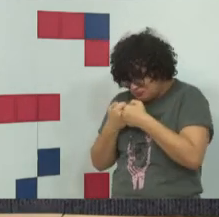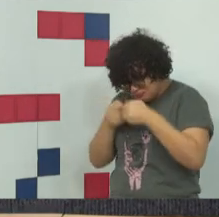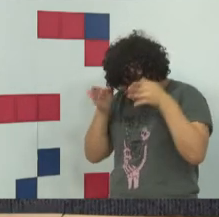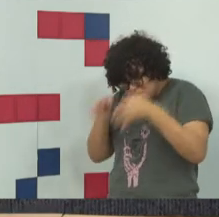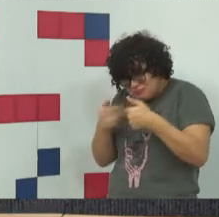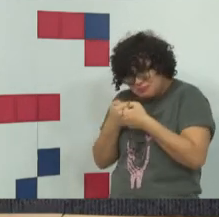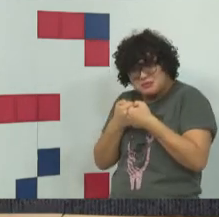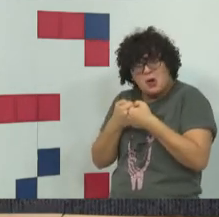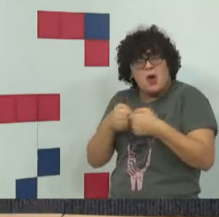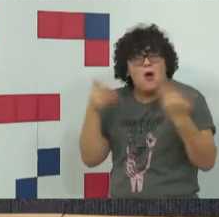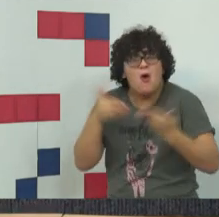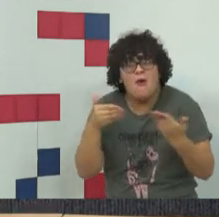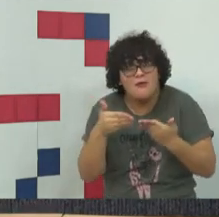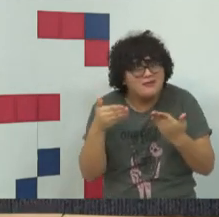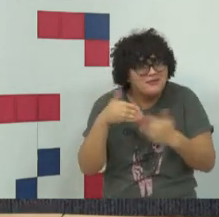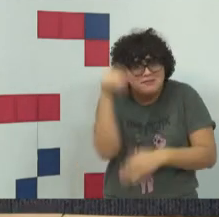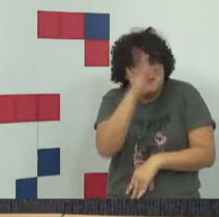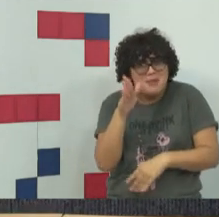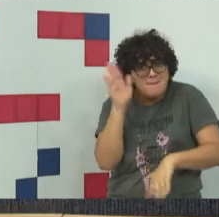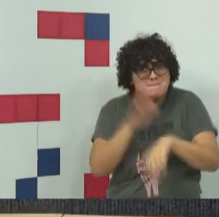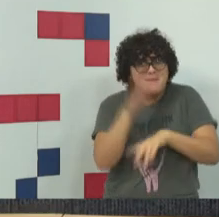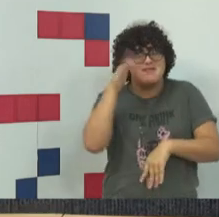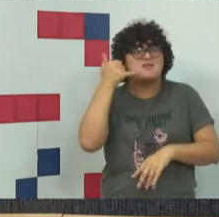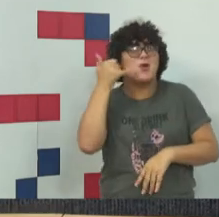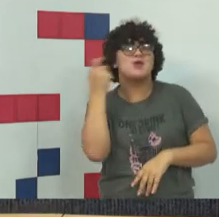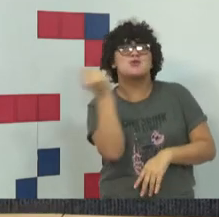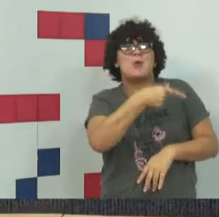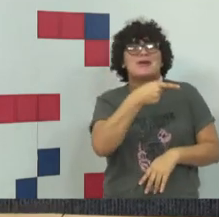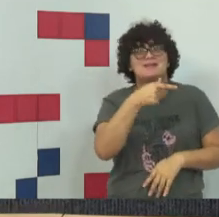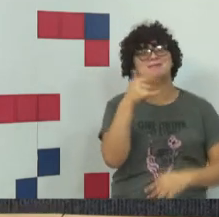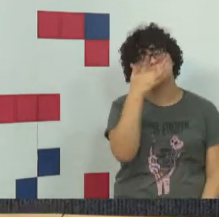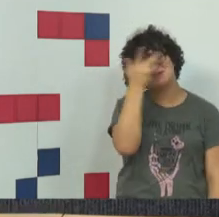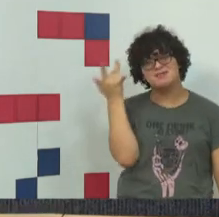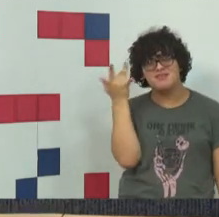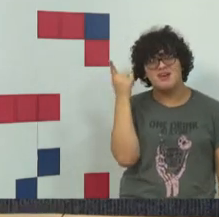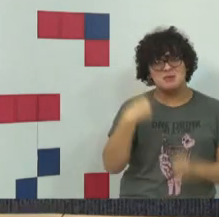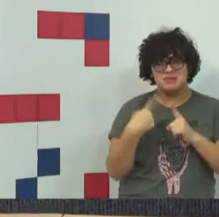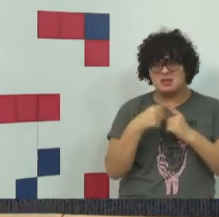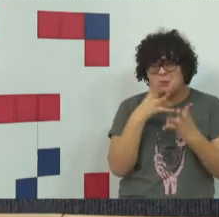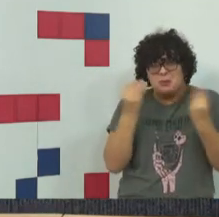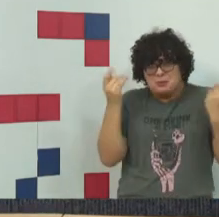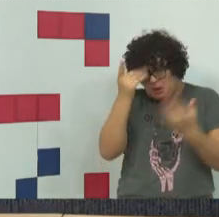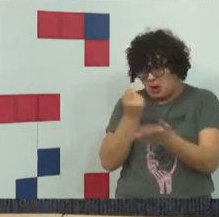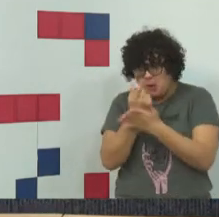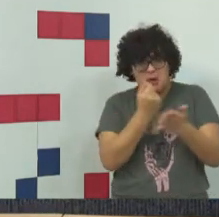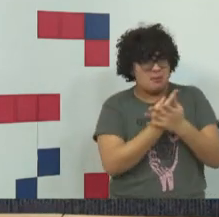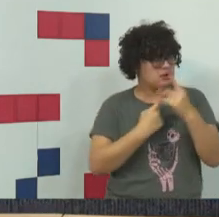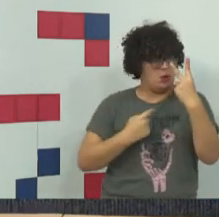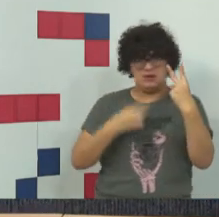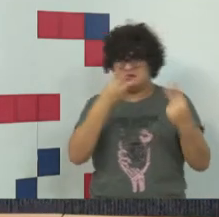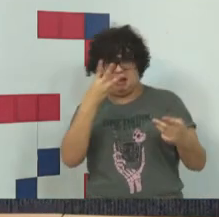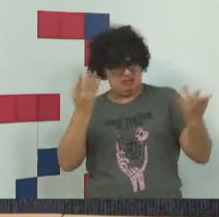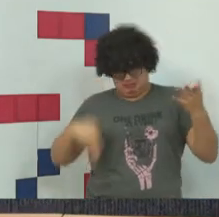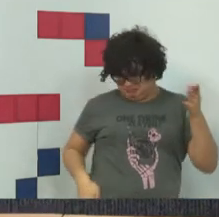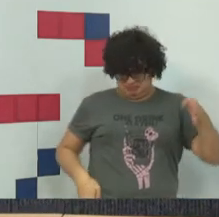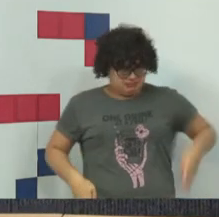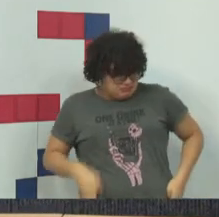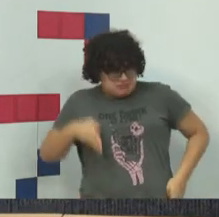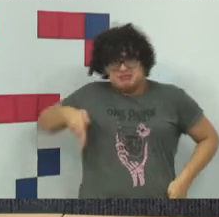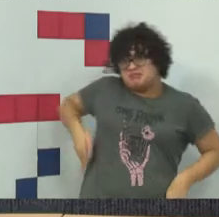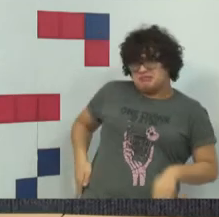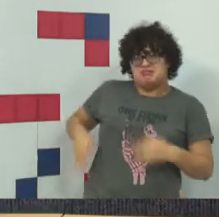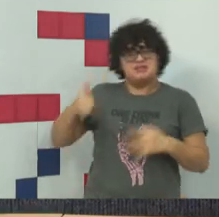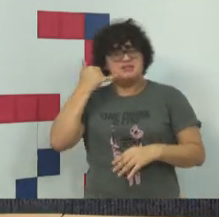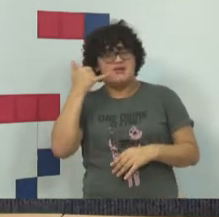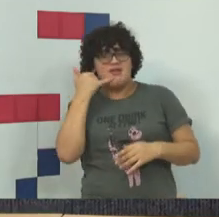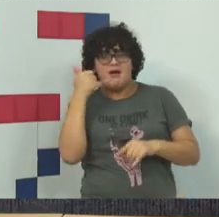o Brasil tem mais smartphone do que gente. Tem mais de 240 milhões de smartphones no Brasil, significando, portanto, que cada pessoa